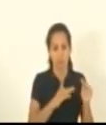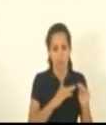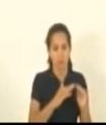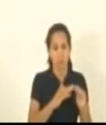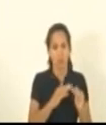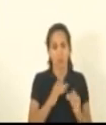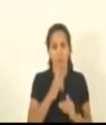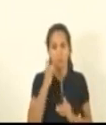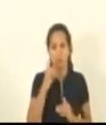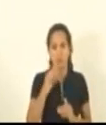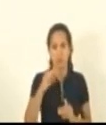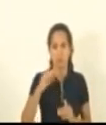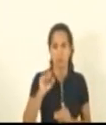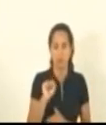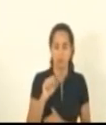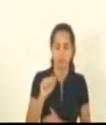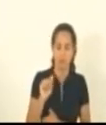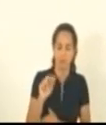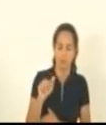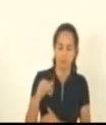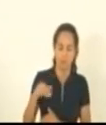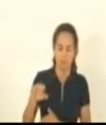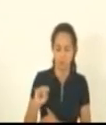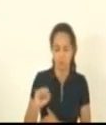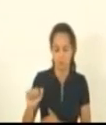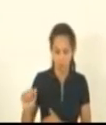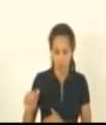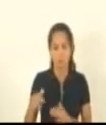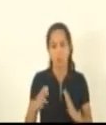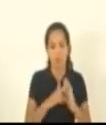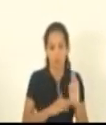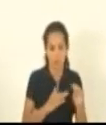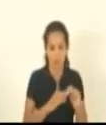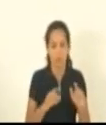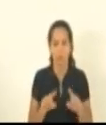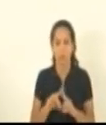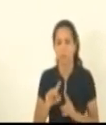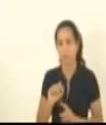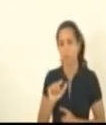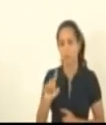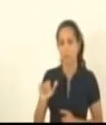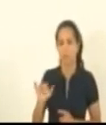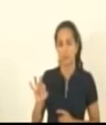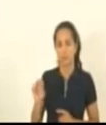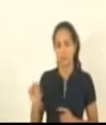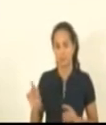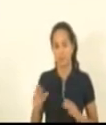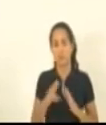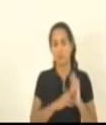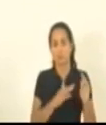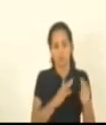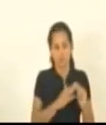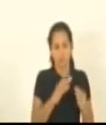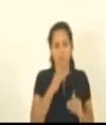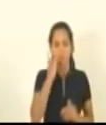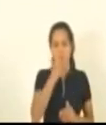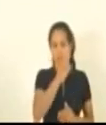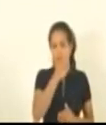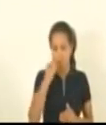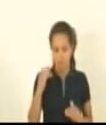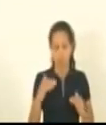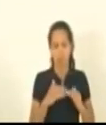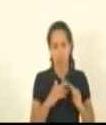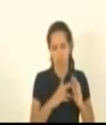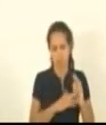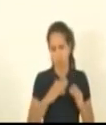lucas caramussa com o relator deputado alcântaro com o relator deputado capitão assunção com o relator obrigado